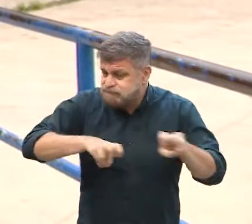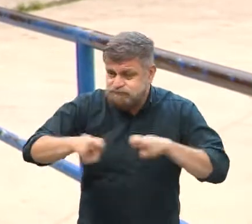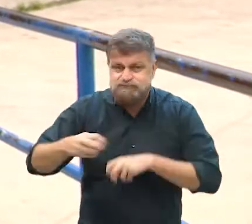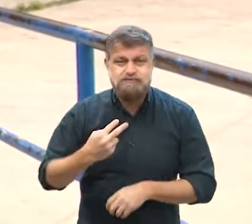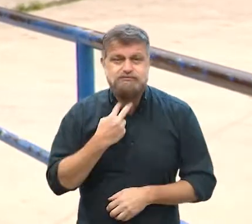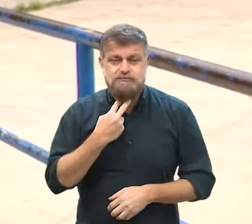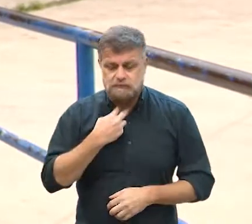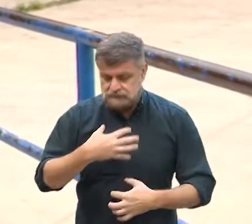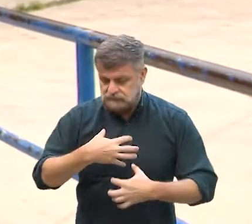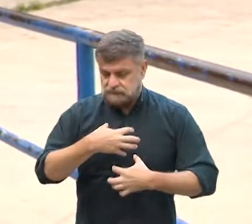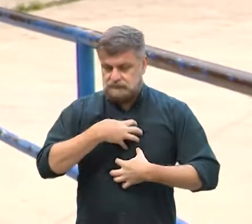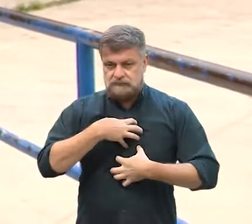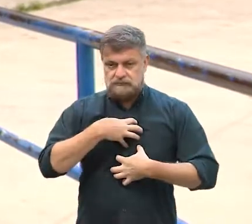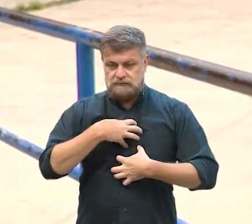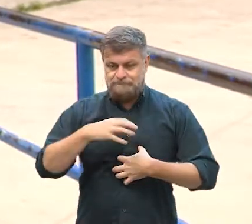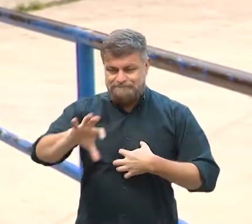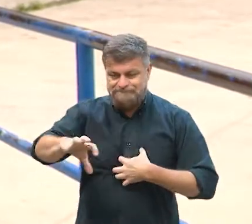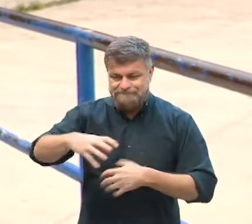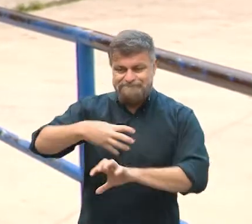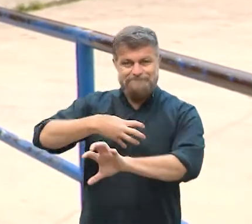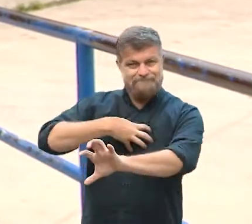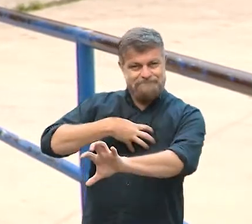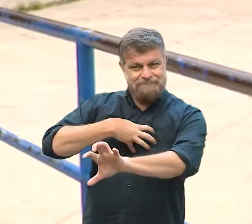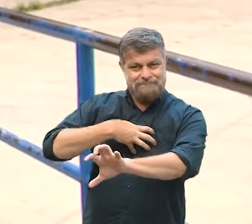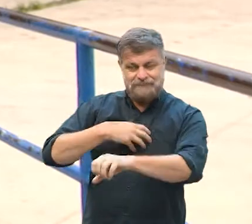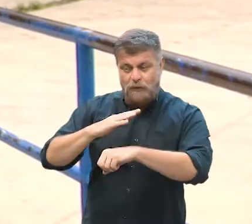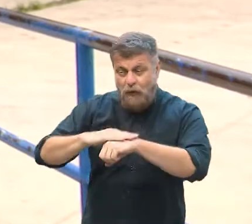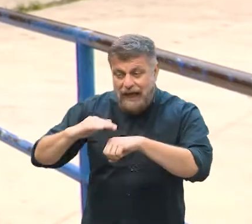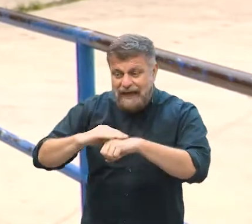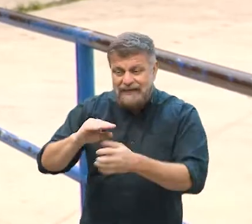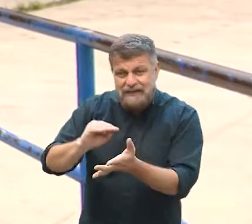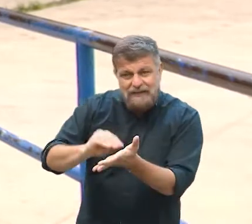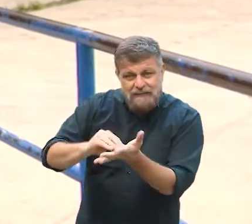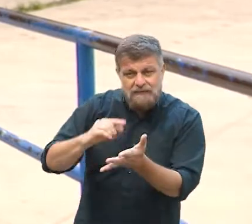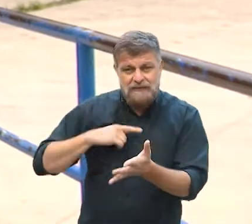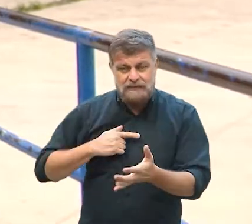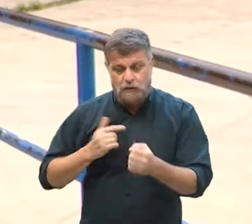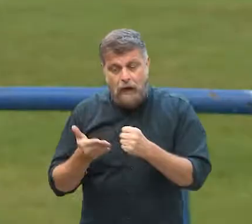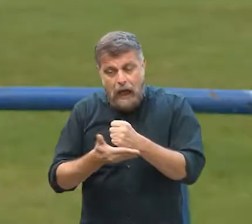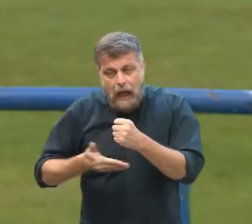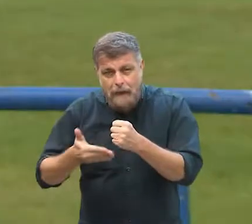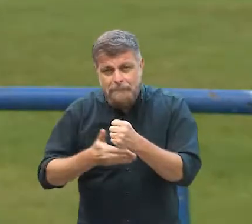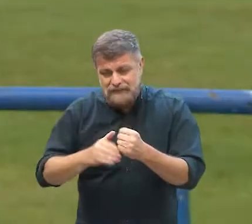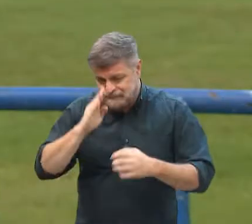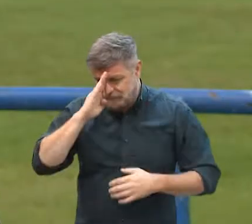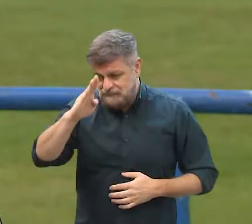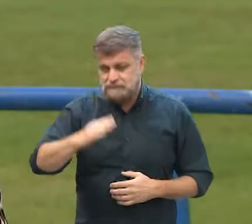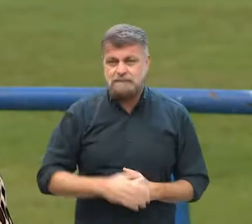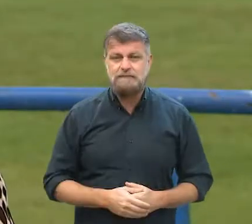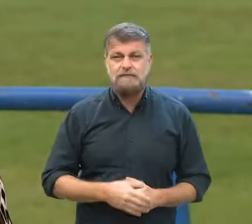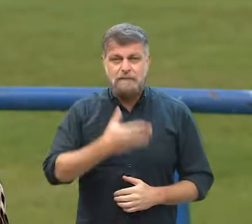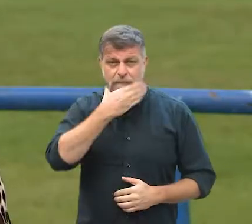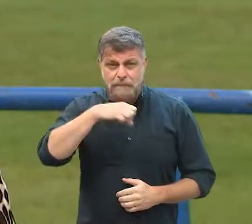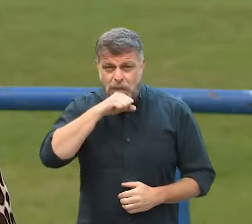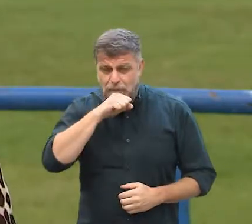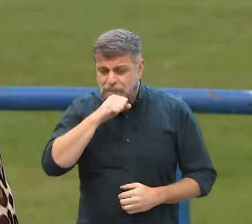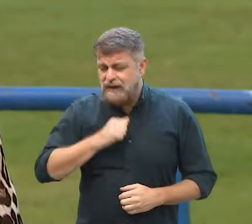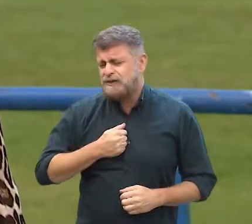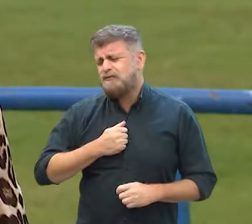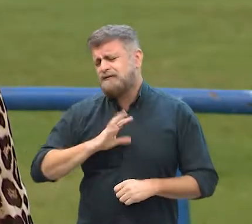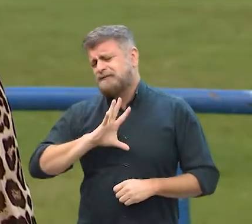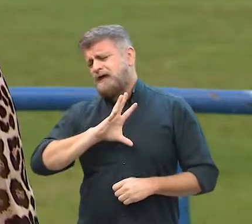consegue sentir esse carinho. Então esses pilares, eles são fundamentais. Ele era uma pessoa muito incrível, muito